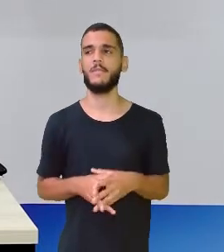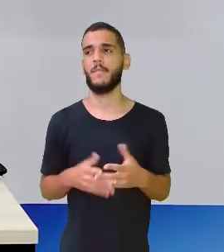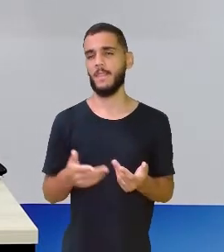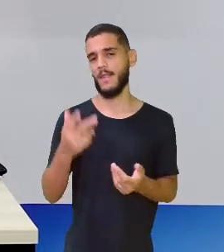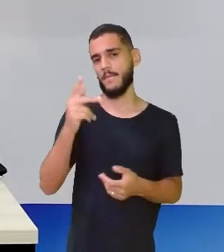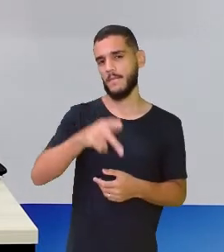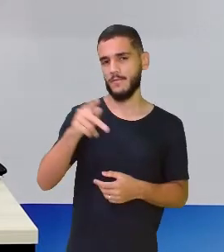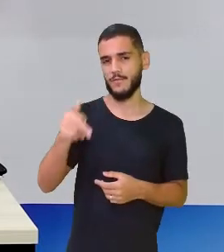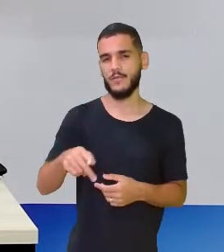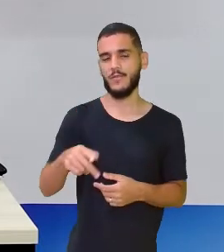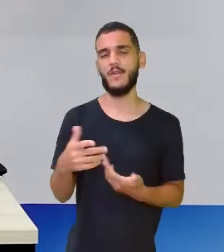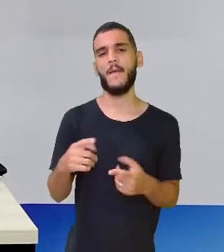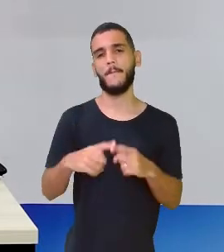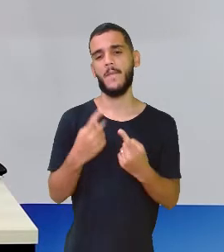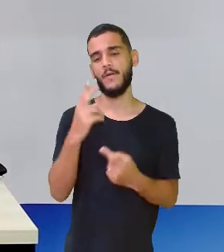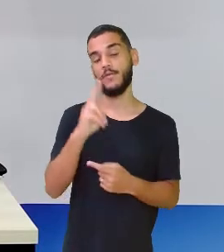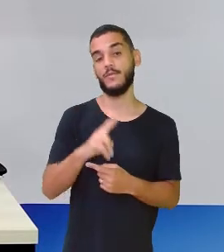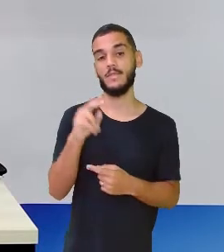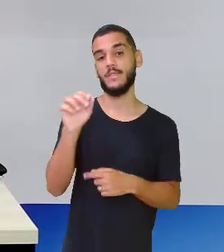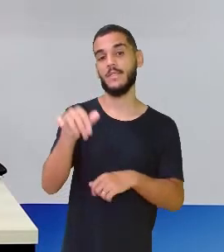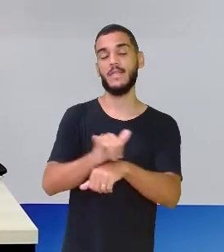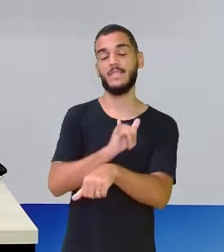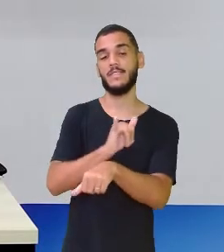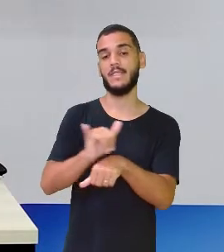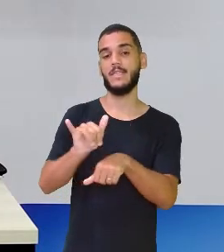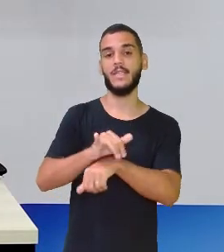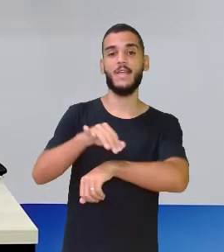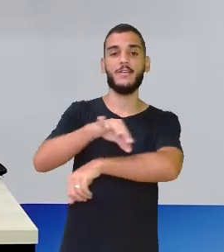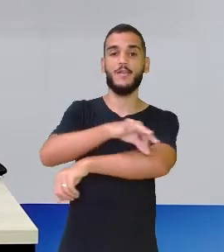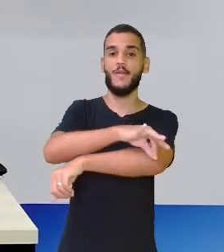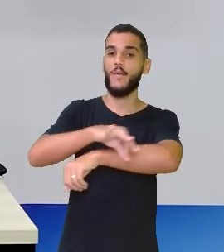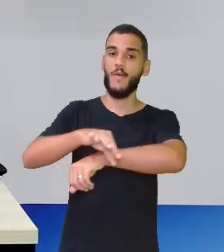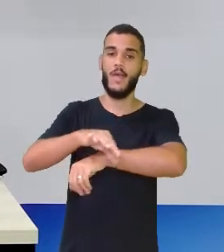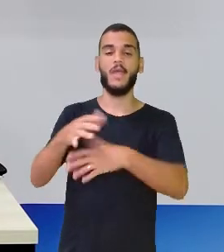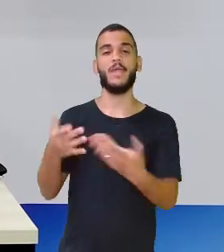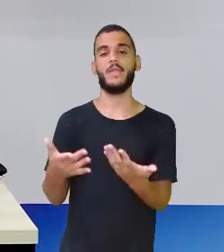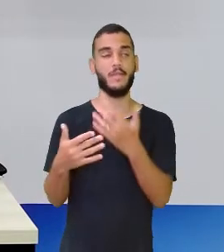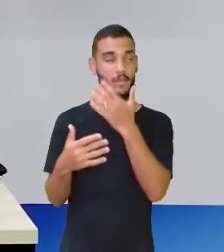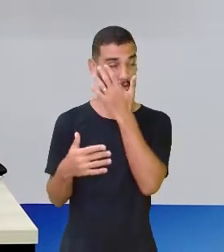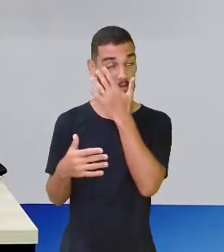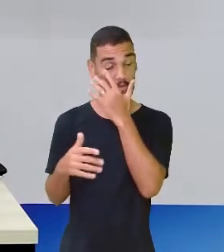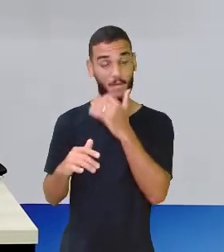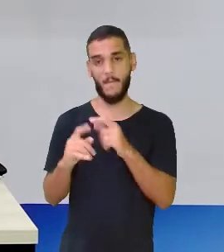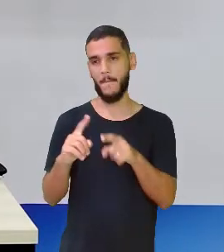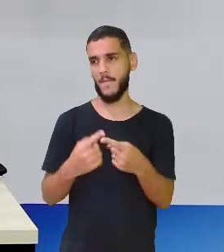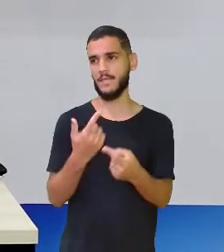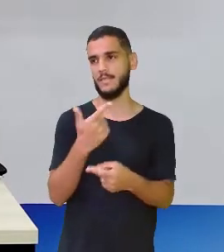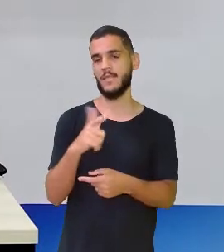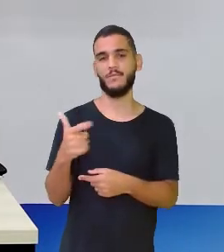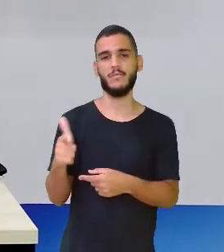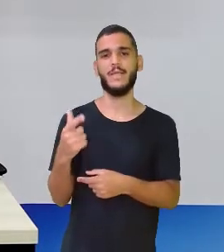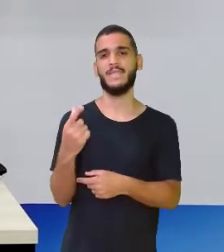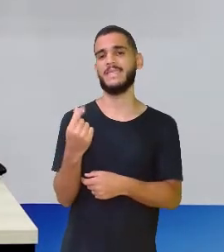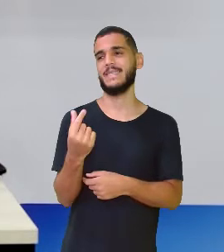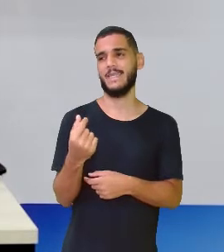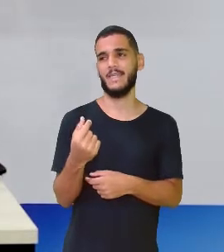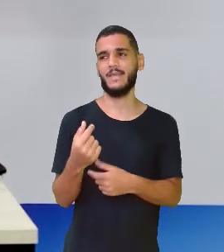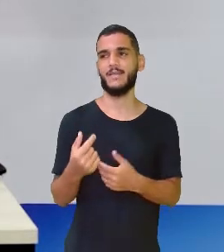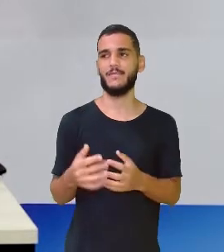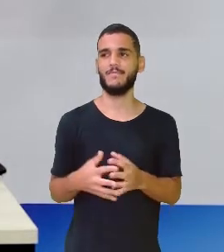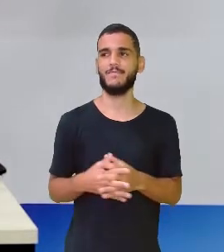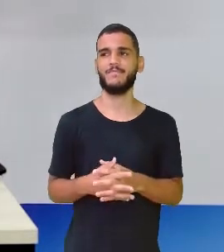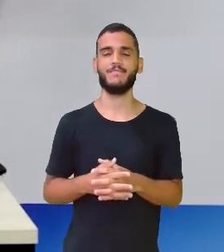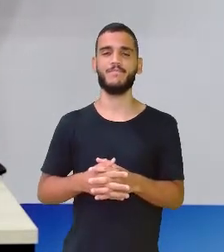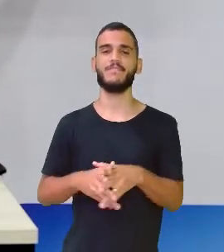a senhora está fazendo numa reta. E se eu não tiver dinheiro na hora? Vou explicar. Ó, não tem essa fita? É como se eu